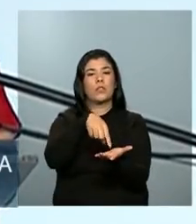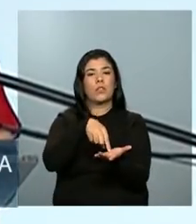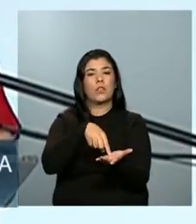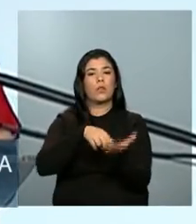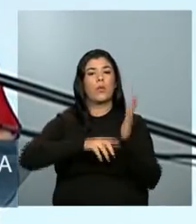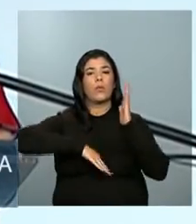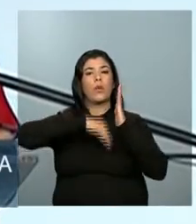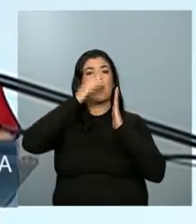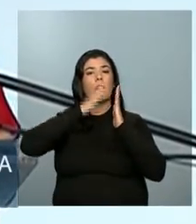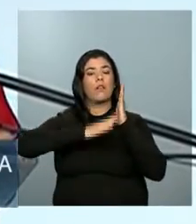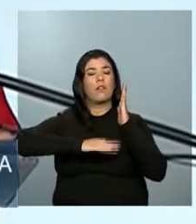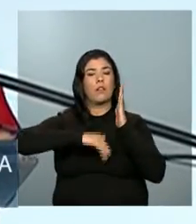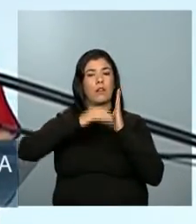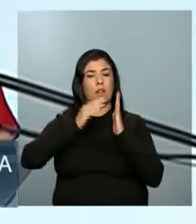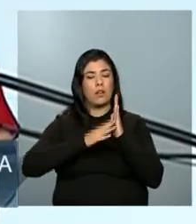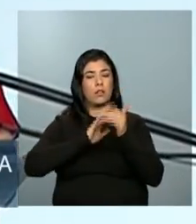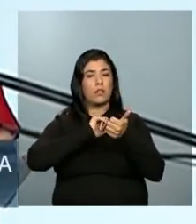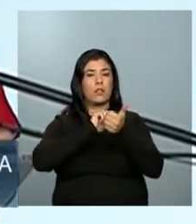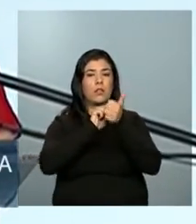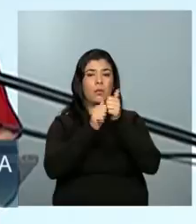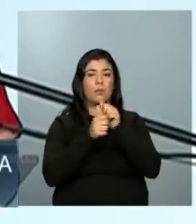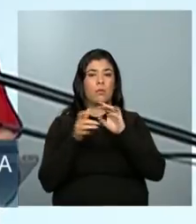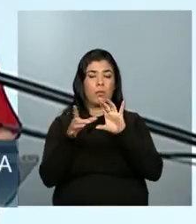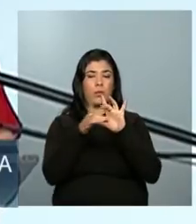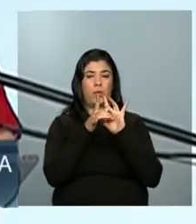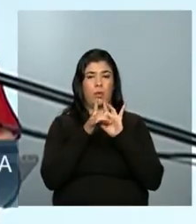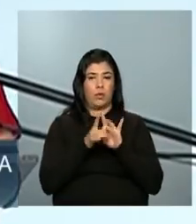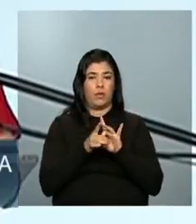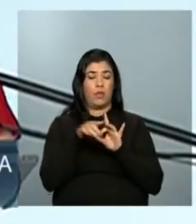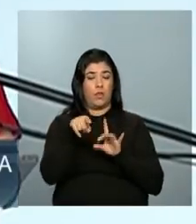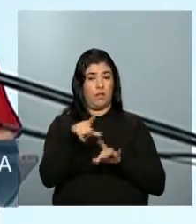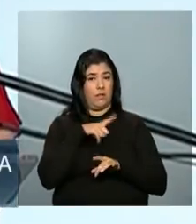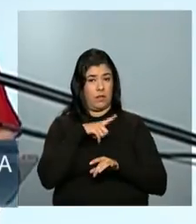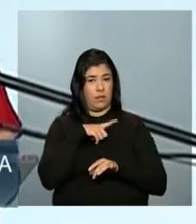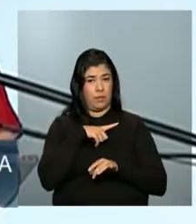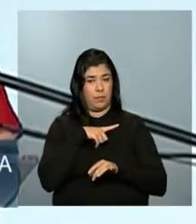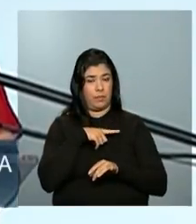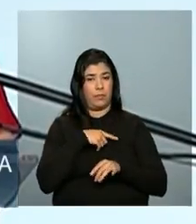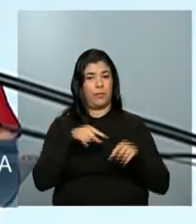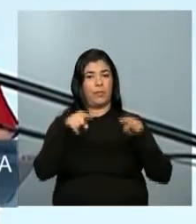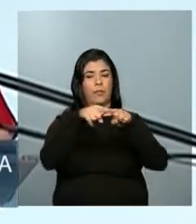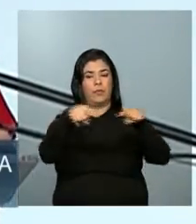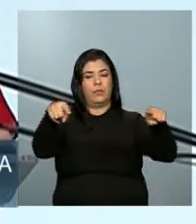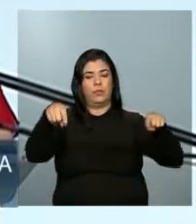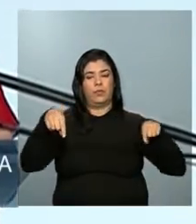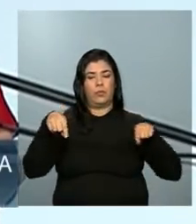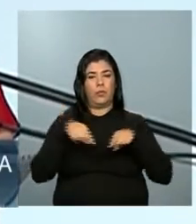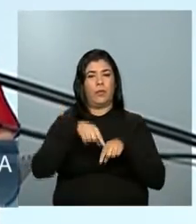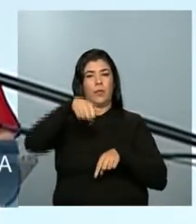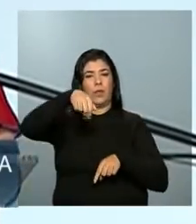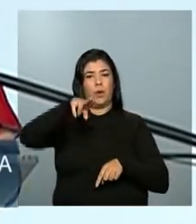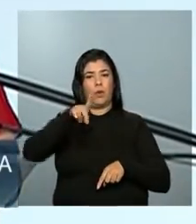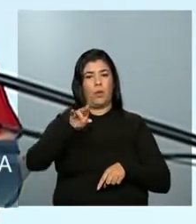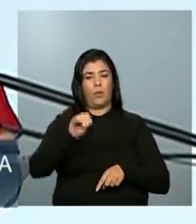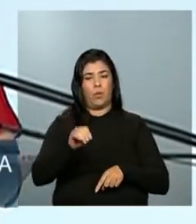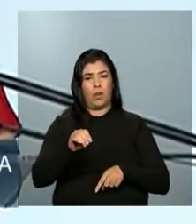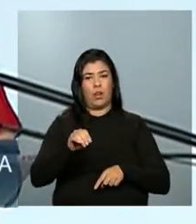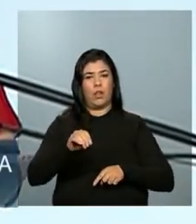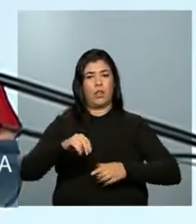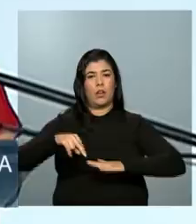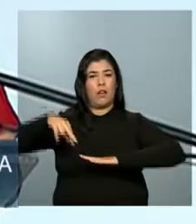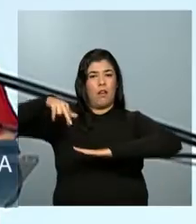de artes e esportes unificados, que tem quadra de esportes, pista de skate,